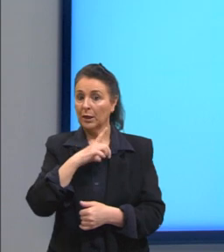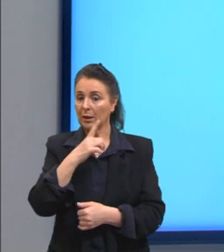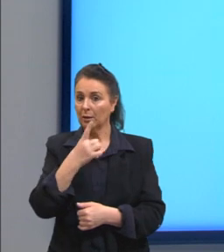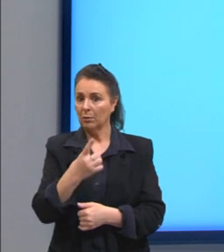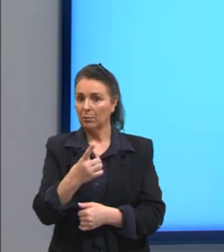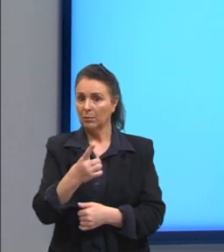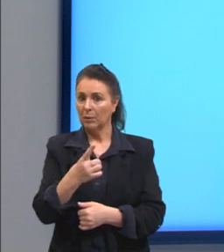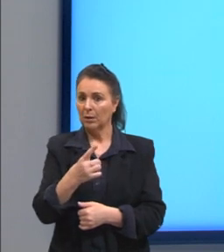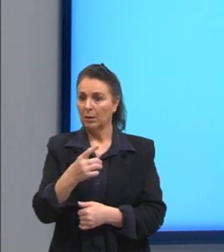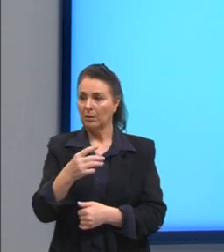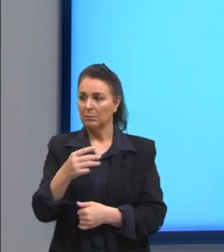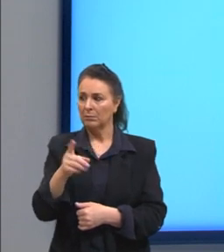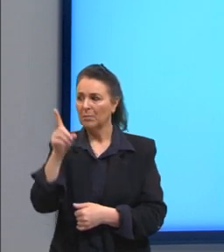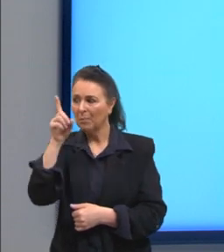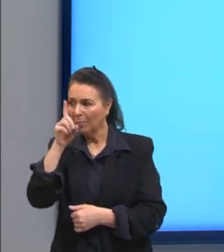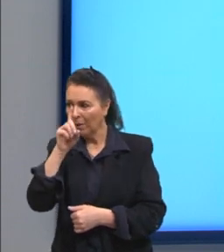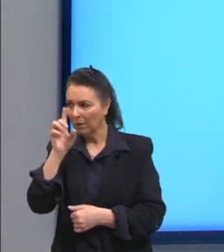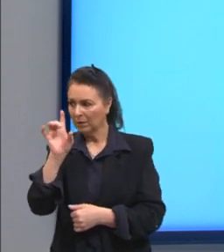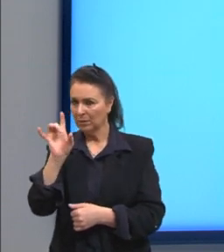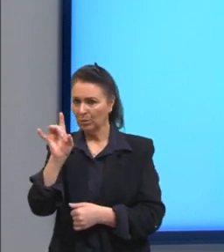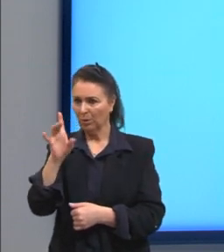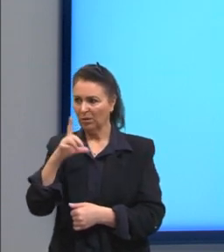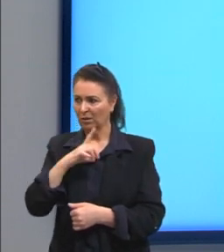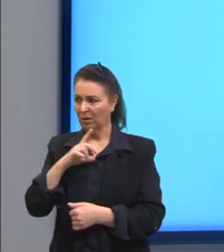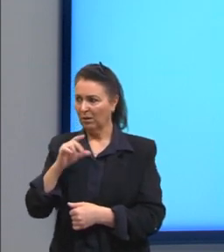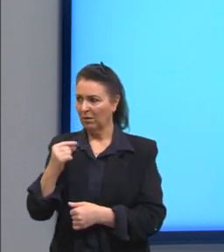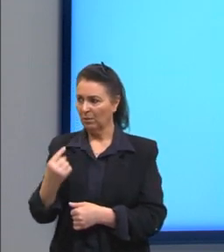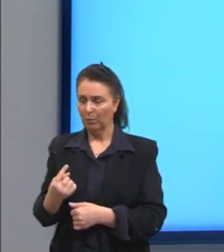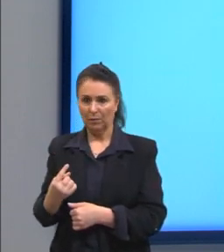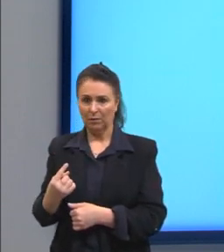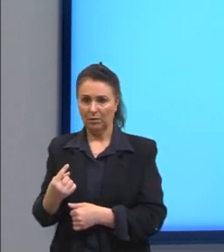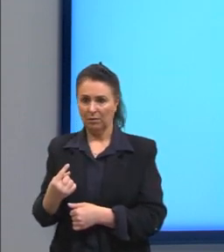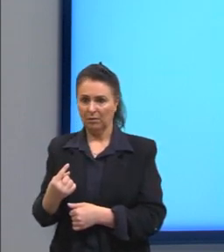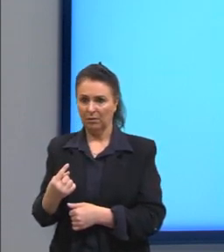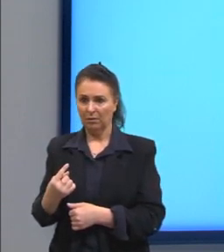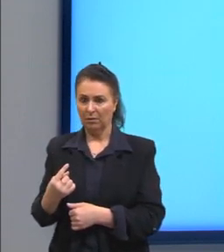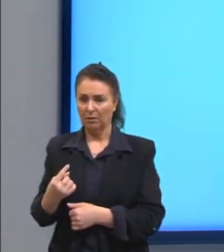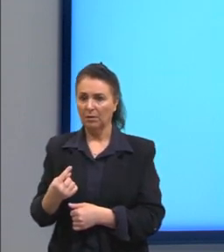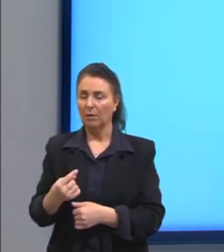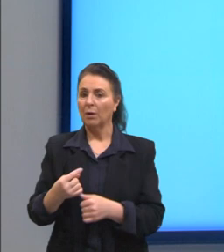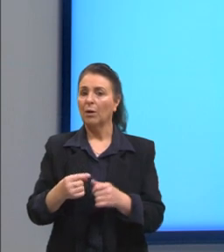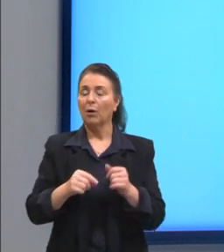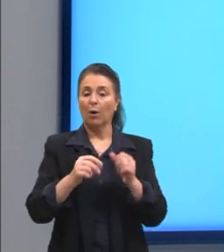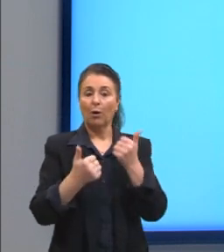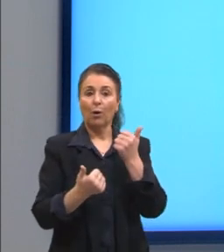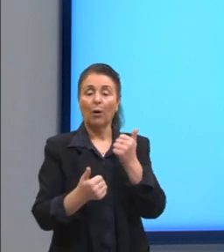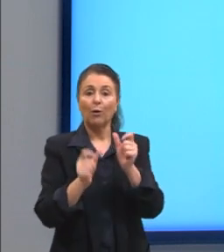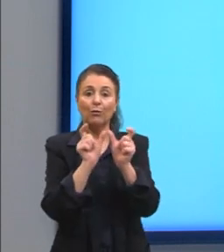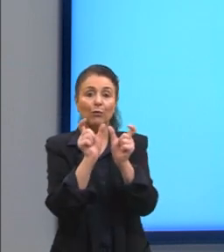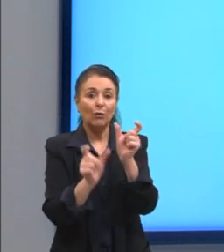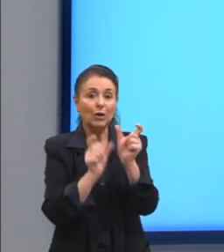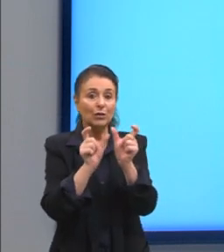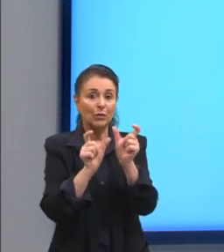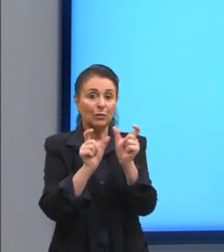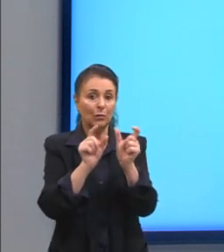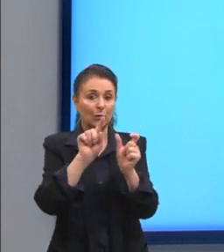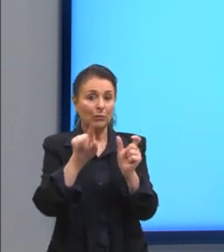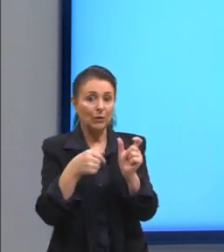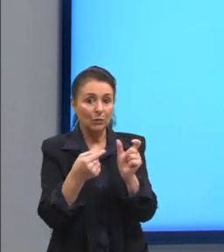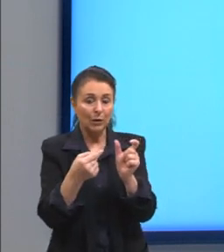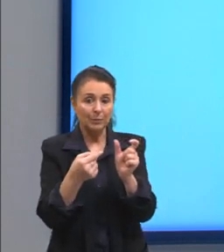só tem uma. O vocativo, ele sempre é seguido por vírgula. O sujeito nunca